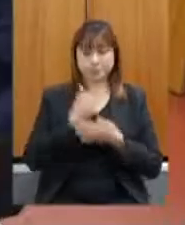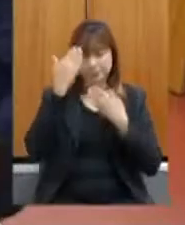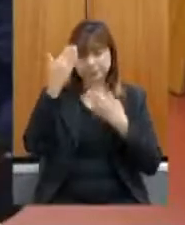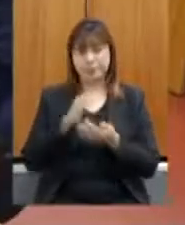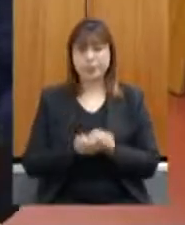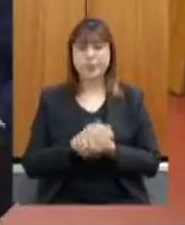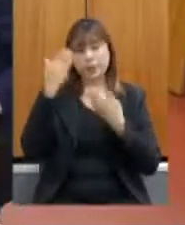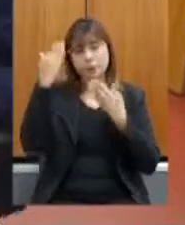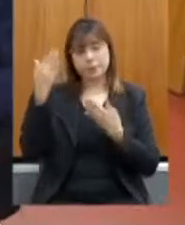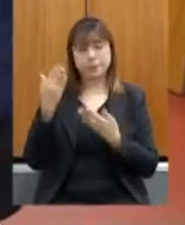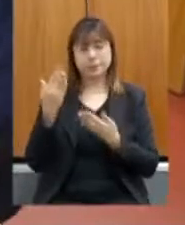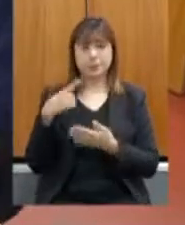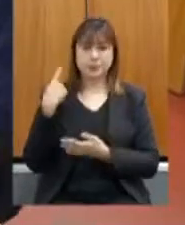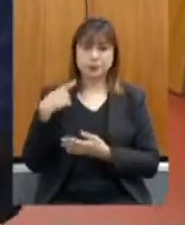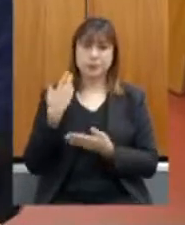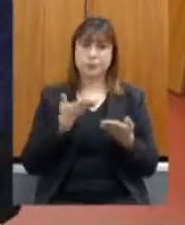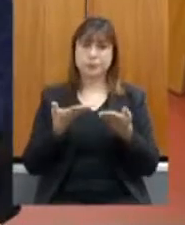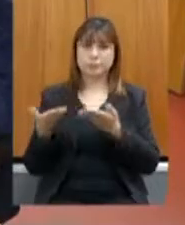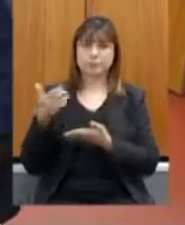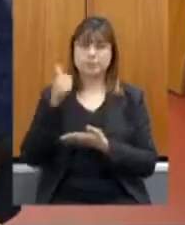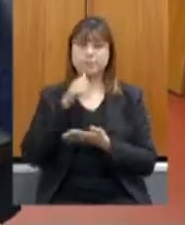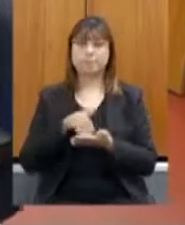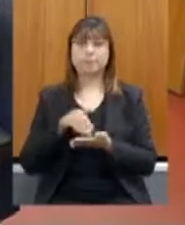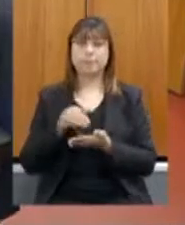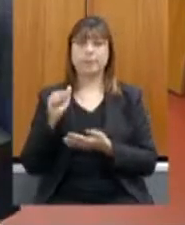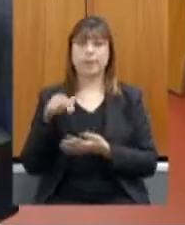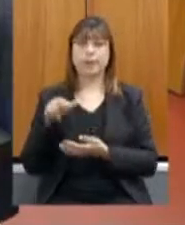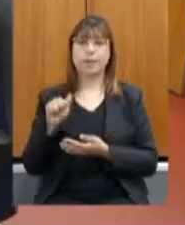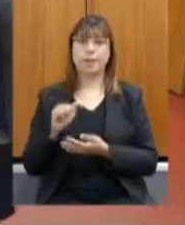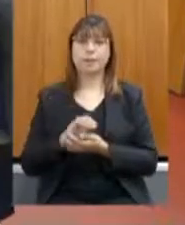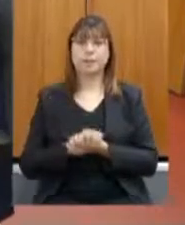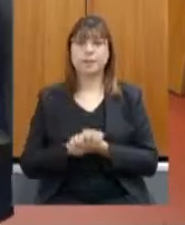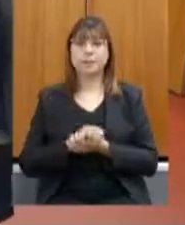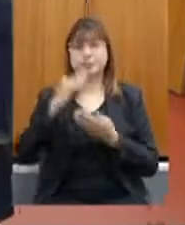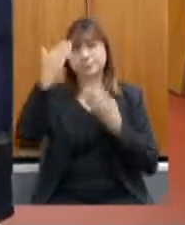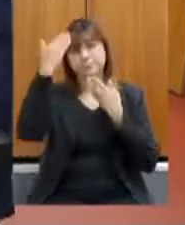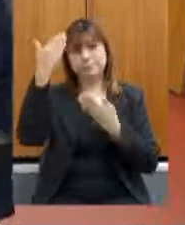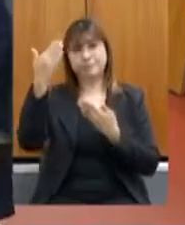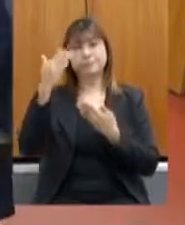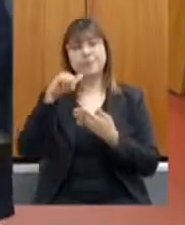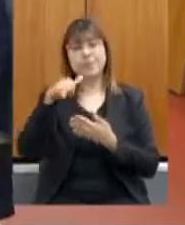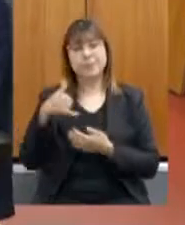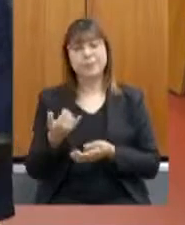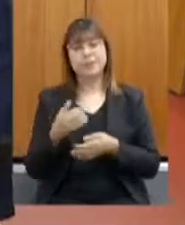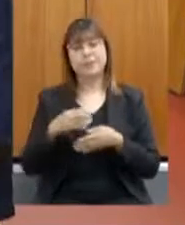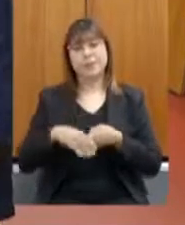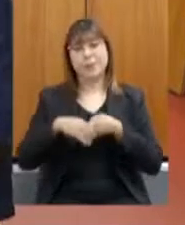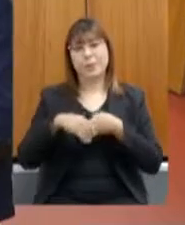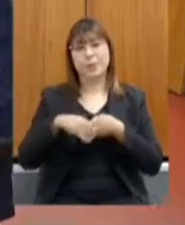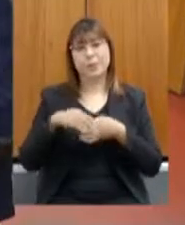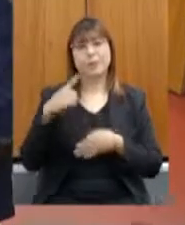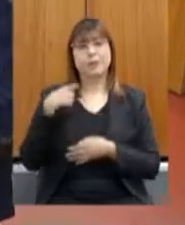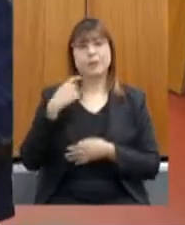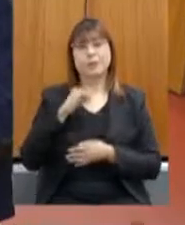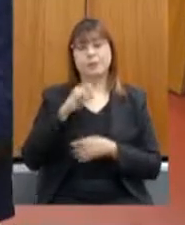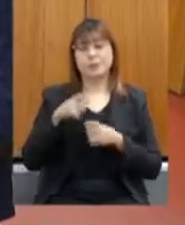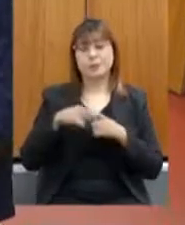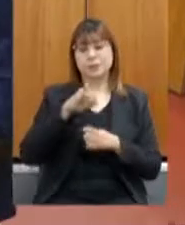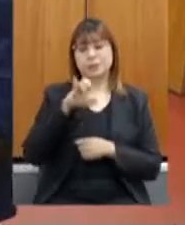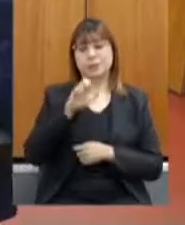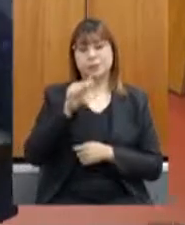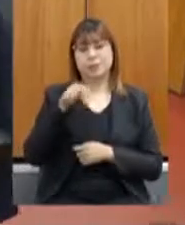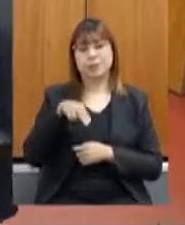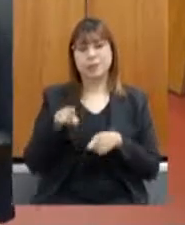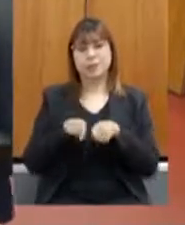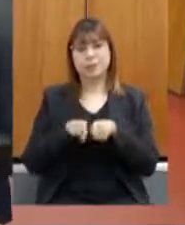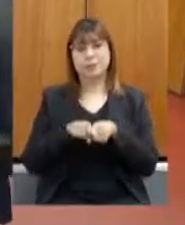palavra, senhora secretária Ana. Muito obrigada, só que aproveitar para cumprimentar aqui o deputado Jean Freire e